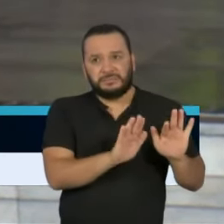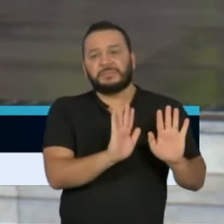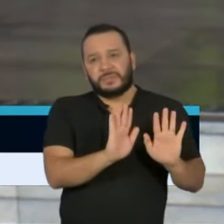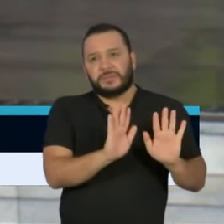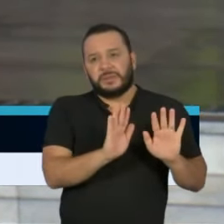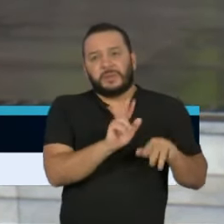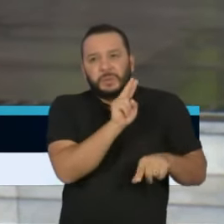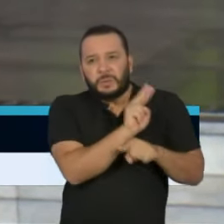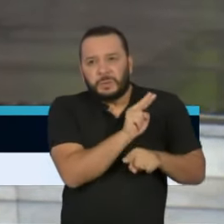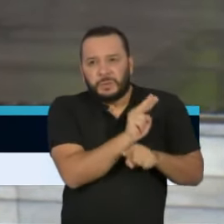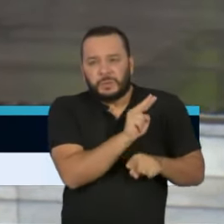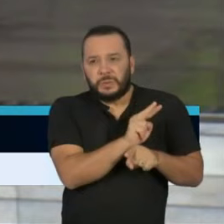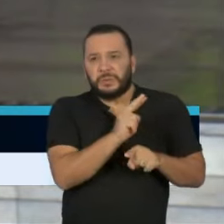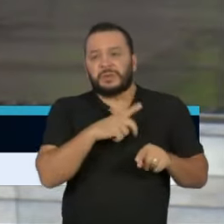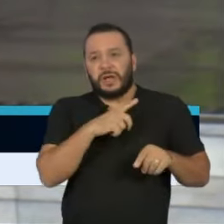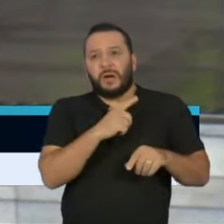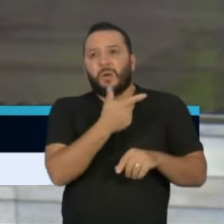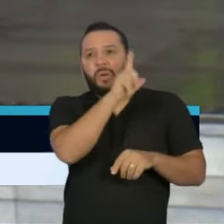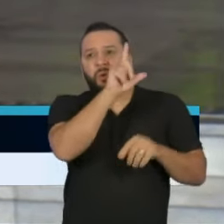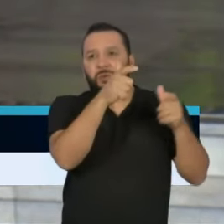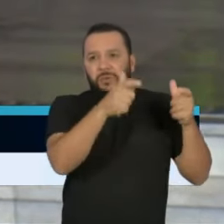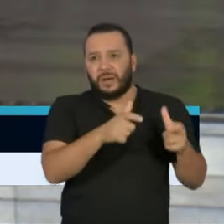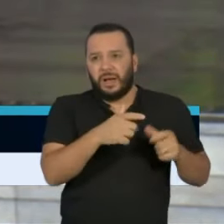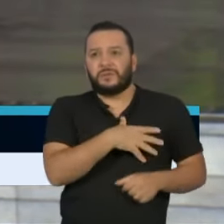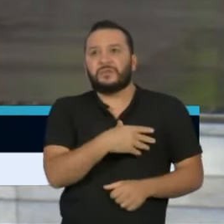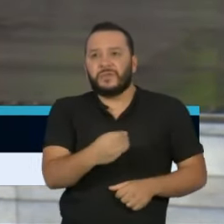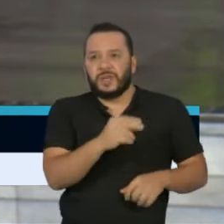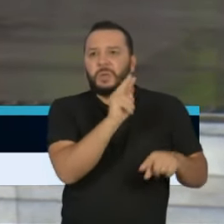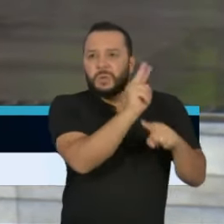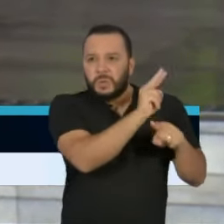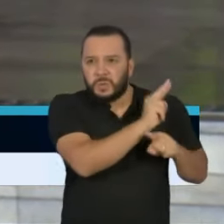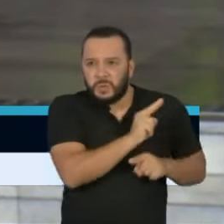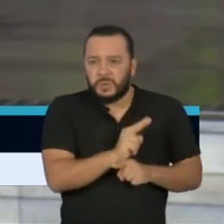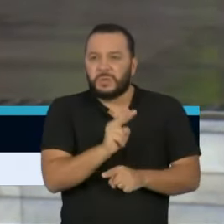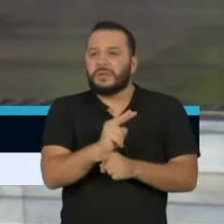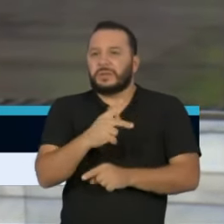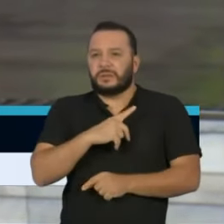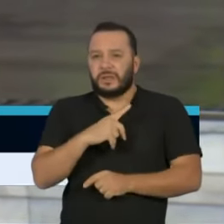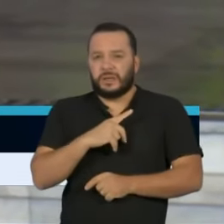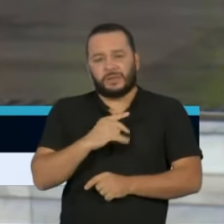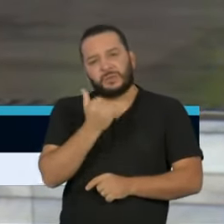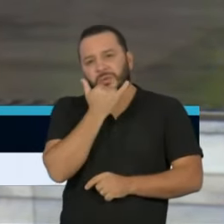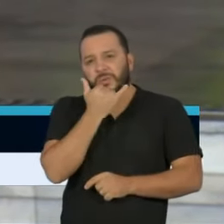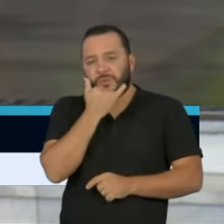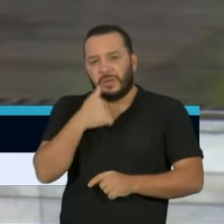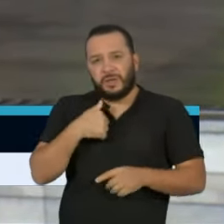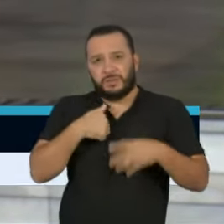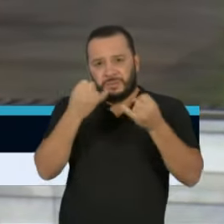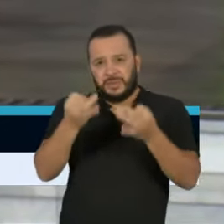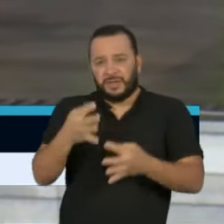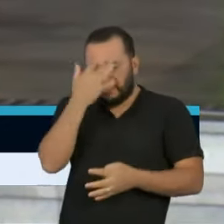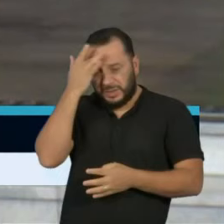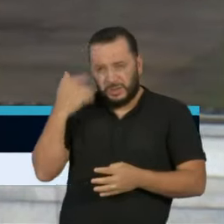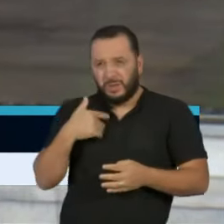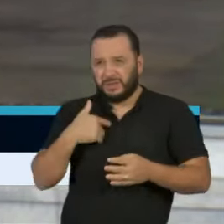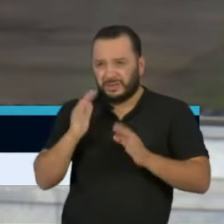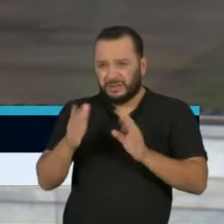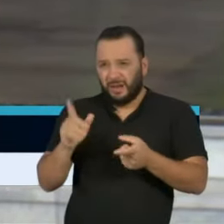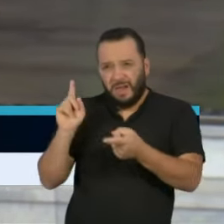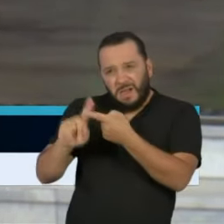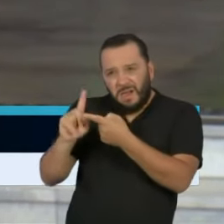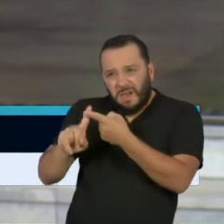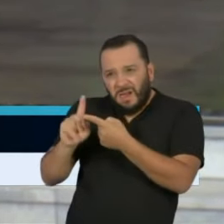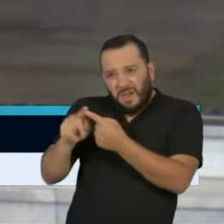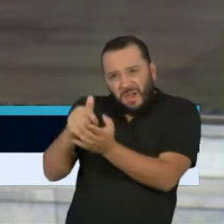Nós reforçamos a segurança e a proteção dos meus filhos, e eu quero dizer a essas pessoas que ameaçam a mim, a minha esposa e aos